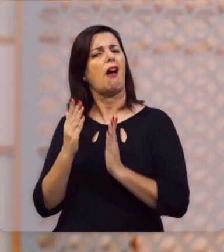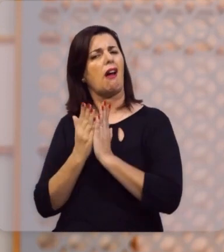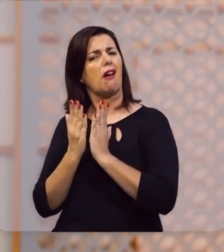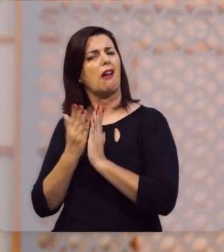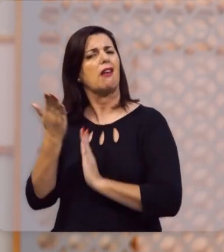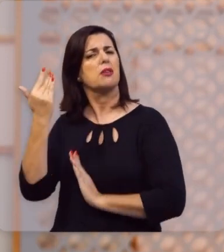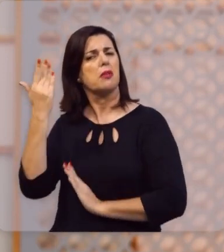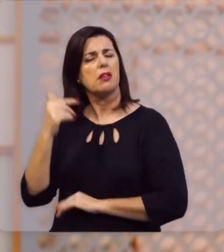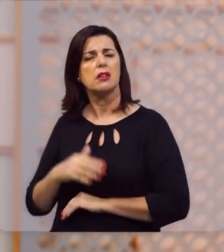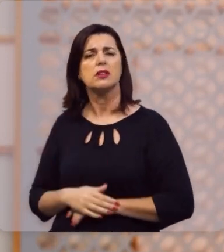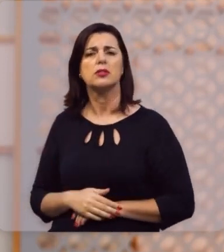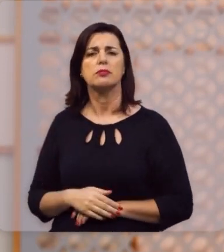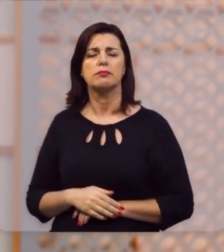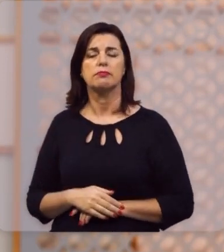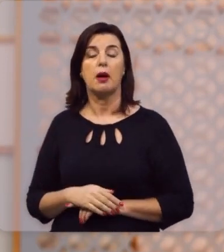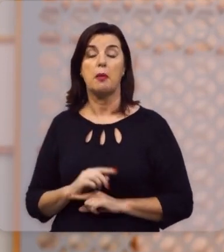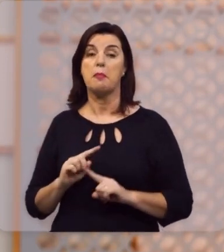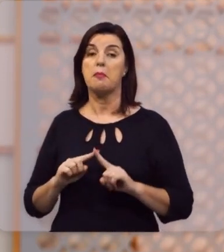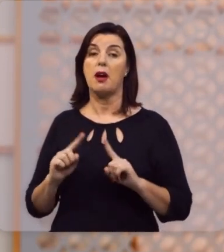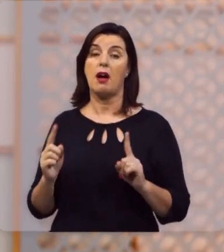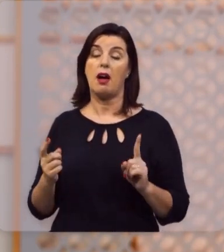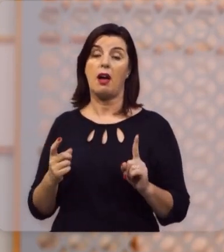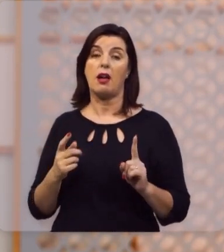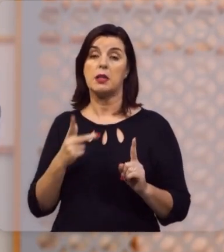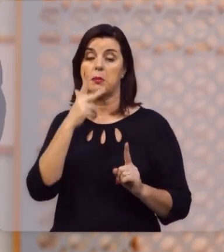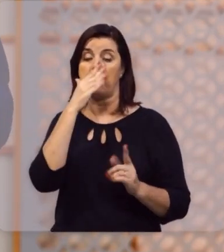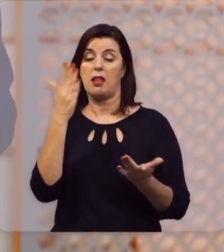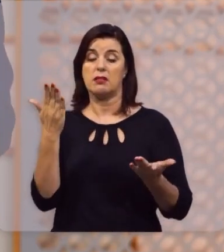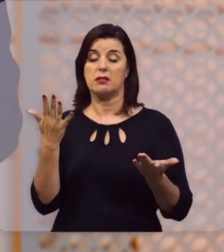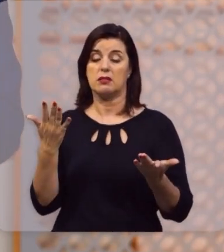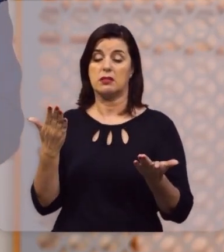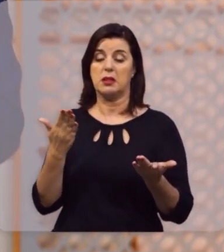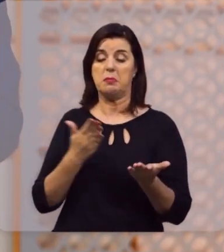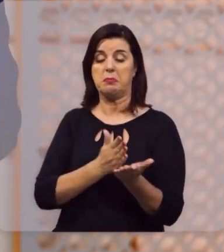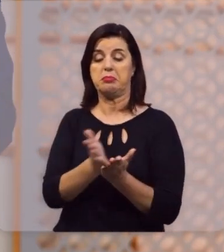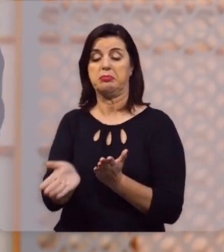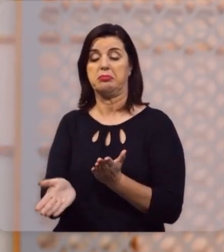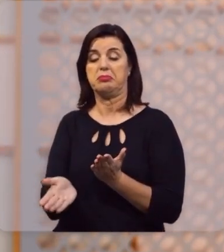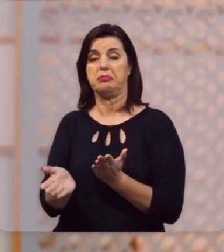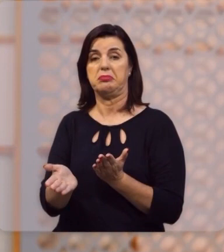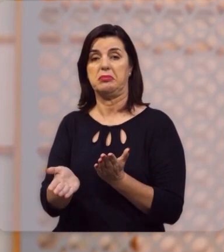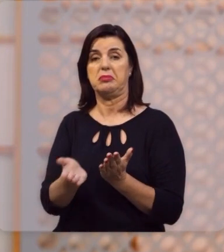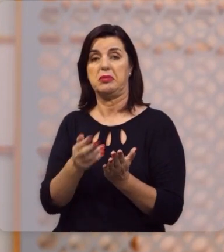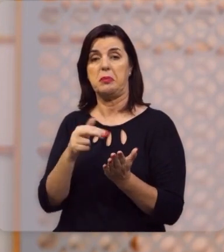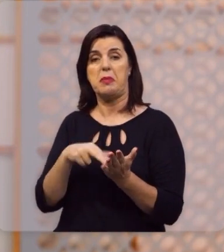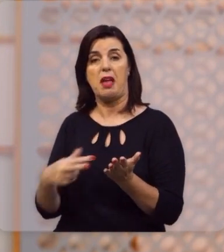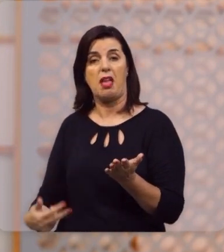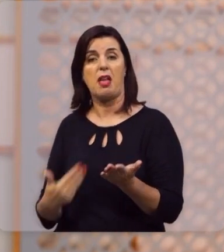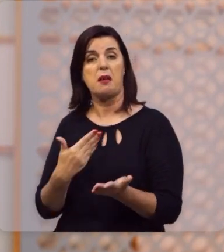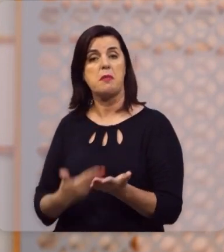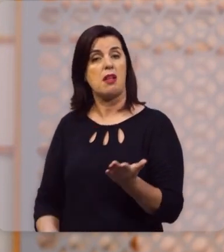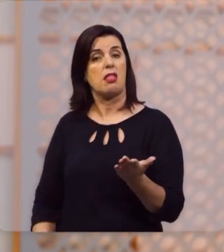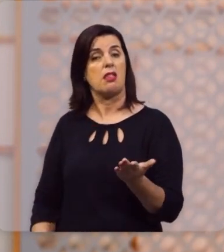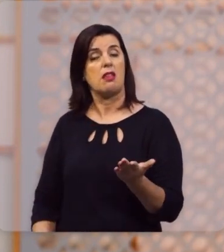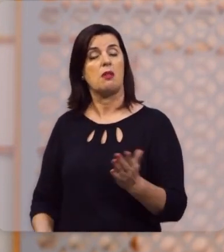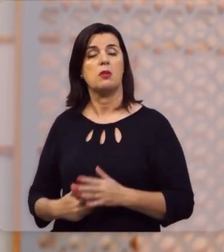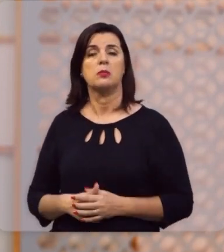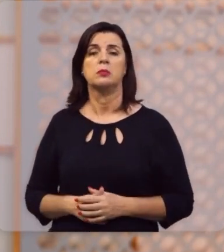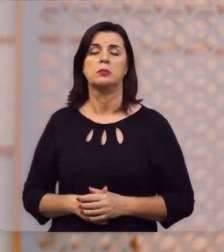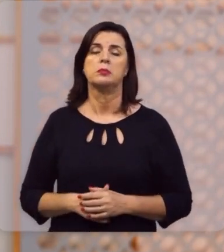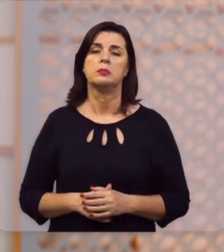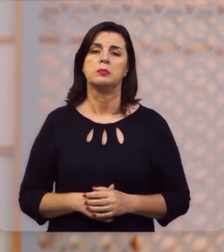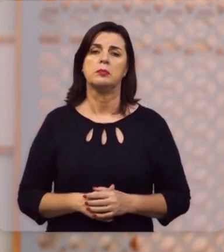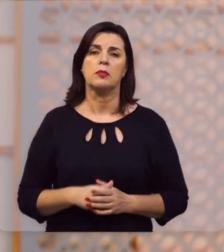caminharam com Deus, num dia, mas, resvalaram os pés, caíram, se machucaram, se feriram,